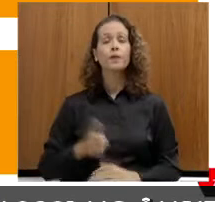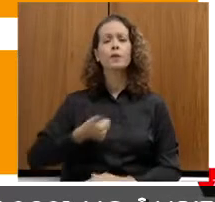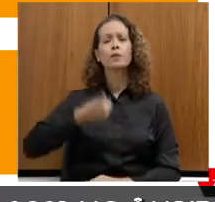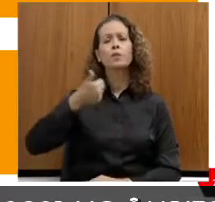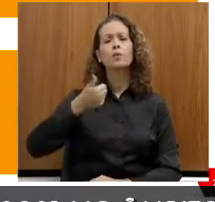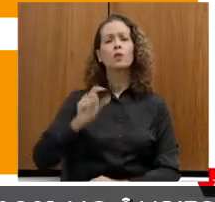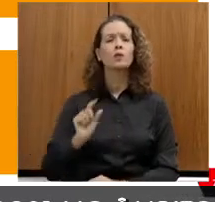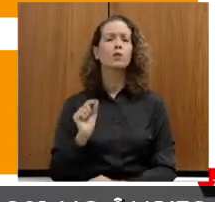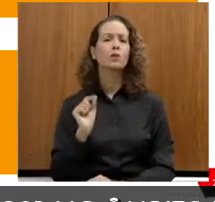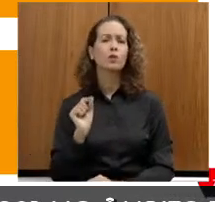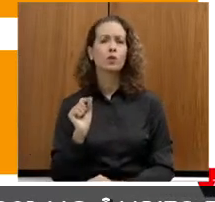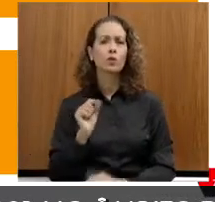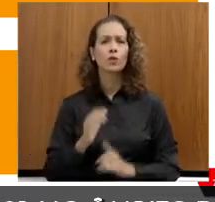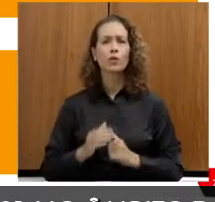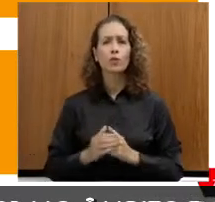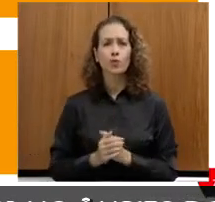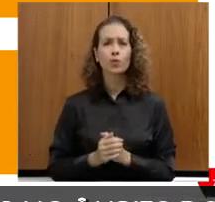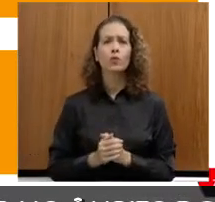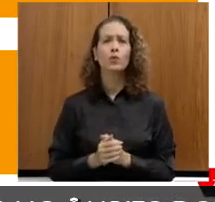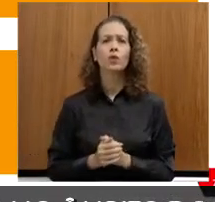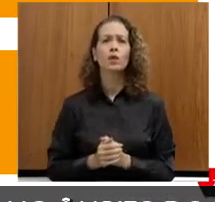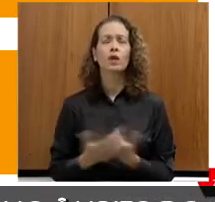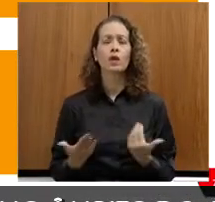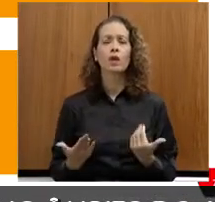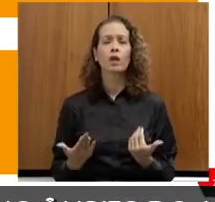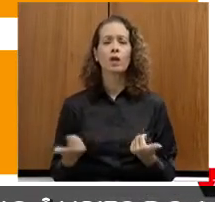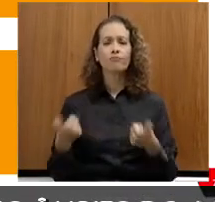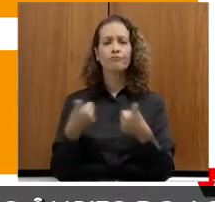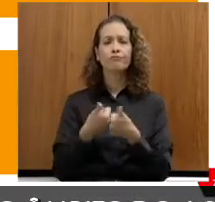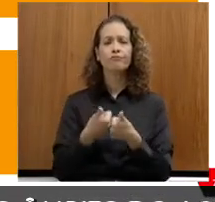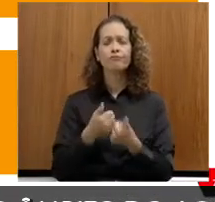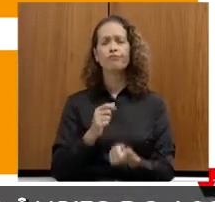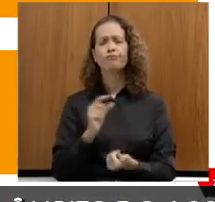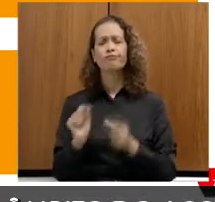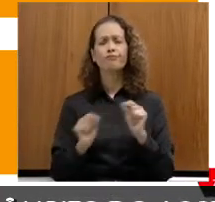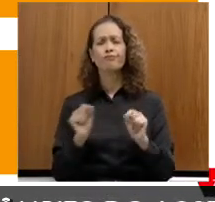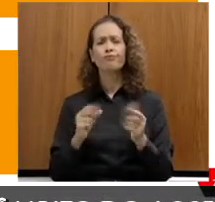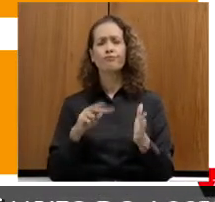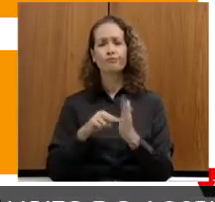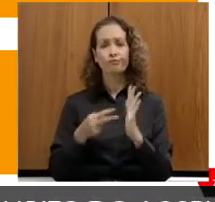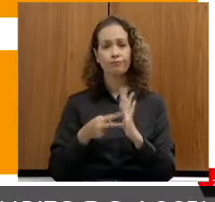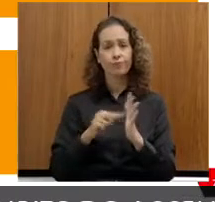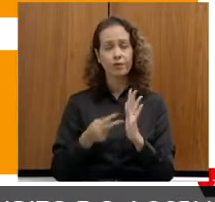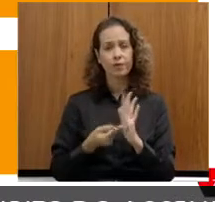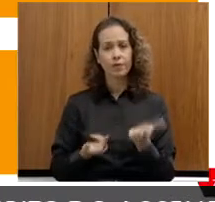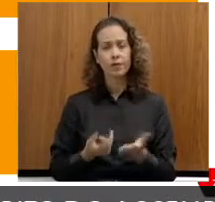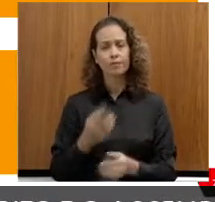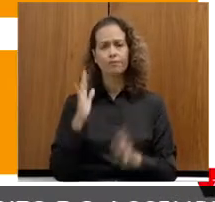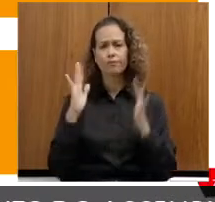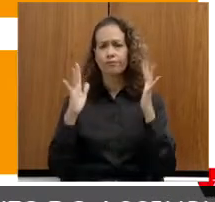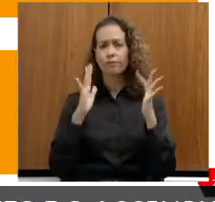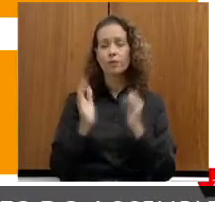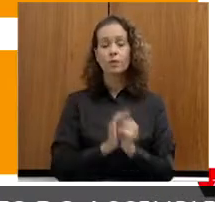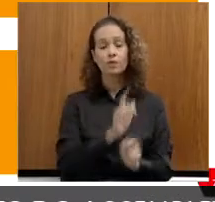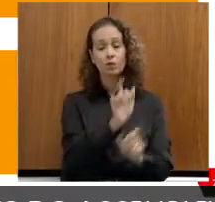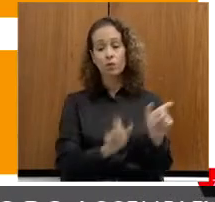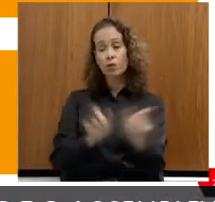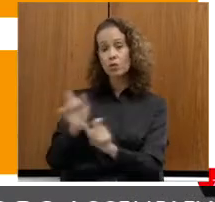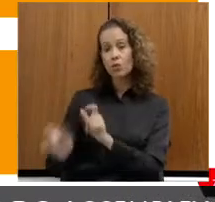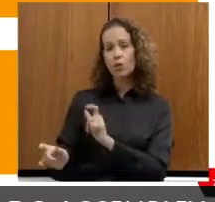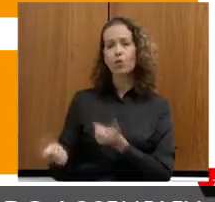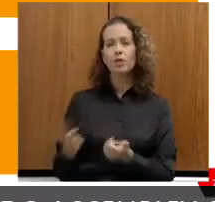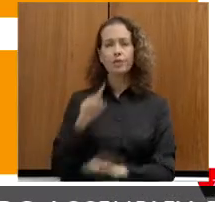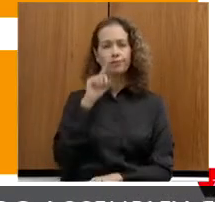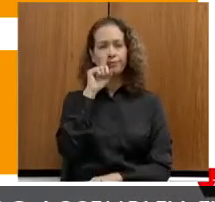Proxima Suas. Essa aproximação Suas é porque a gente parte do princípio que nós vamos trabalhar com as pessoas em vulnerabilidade que